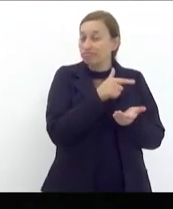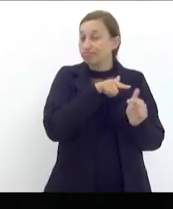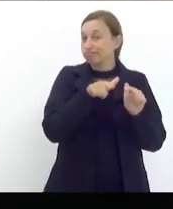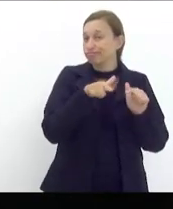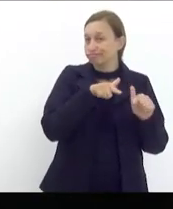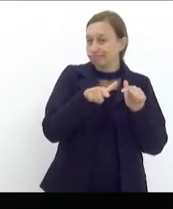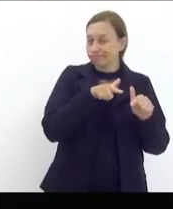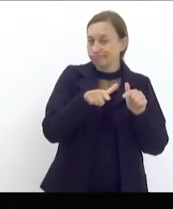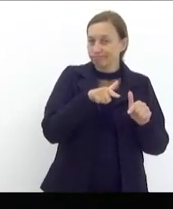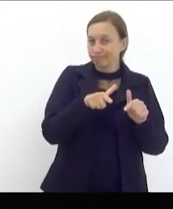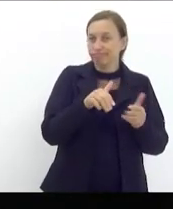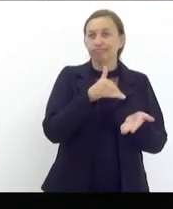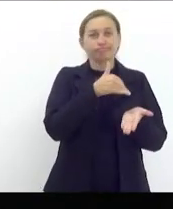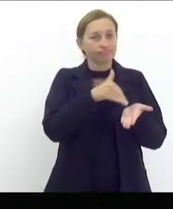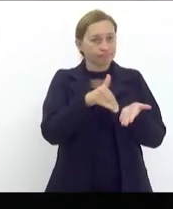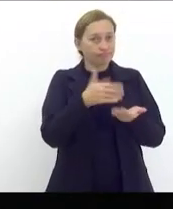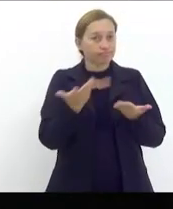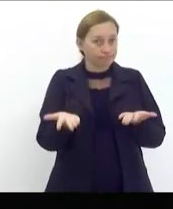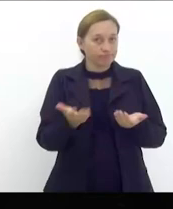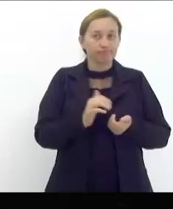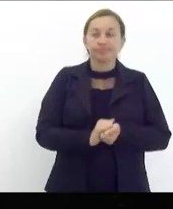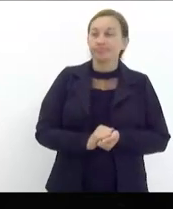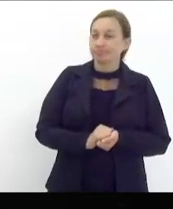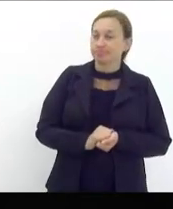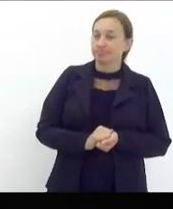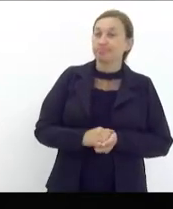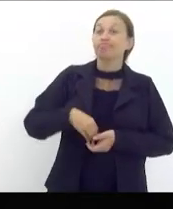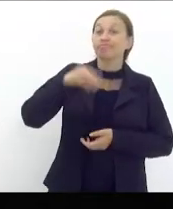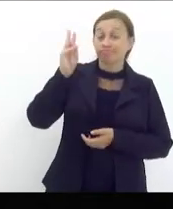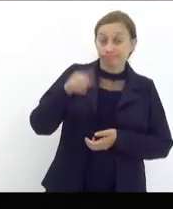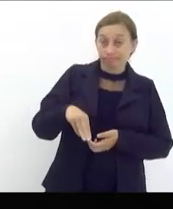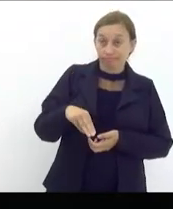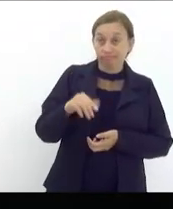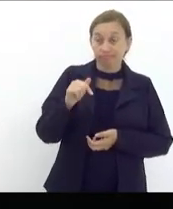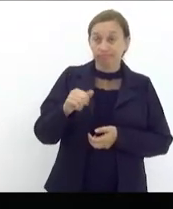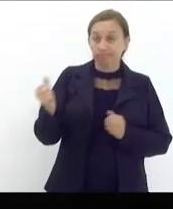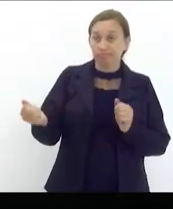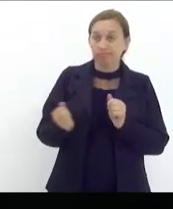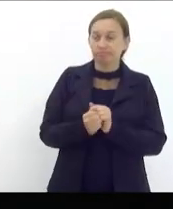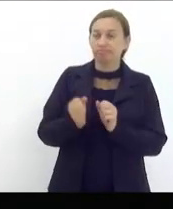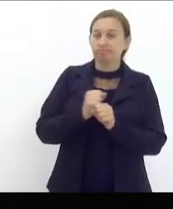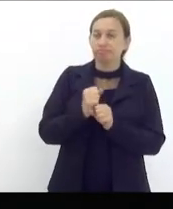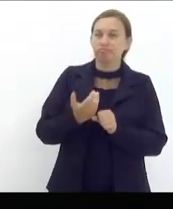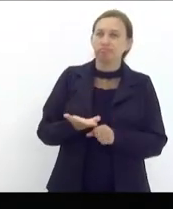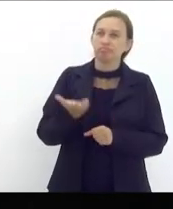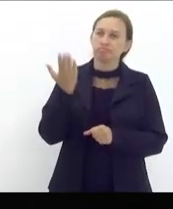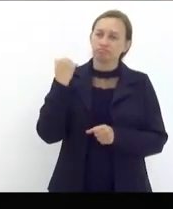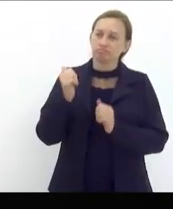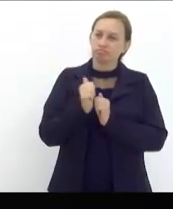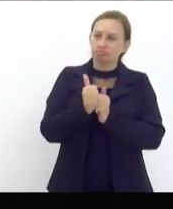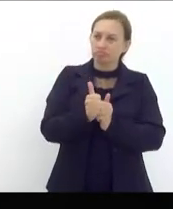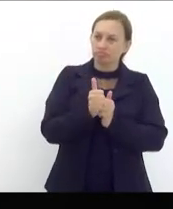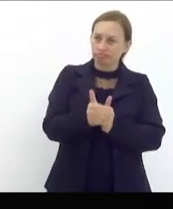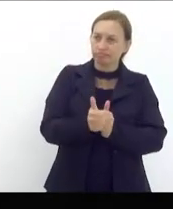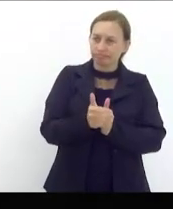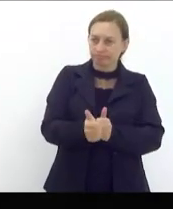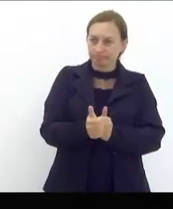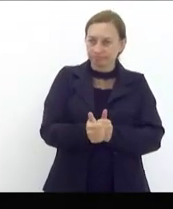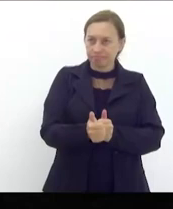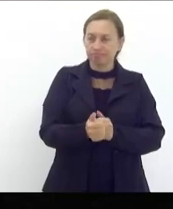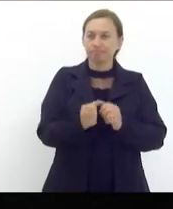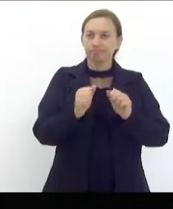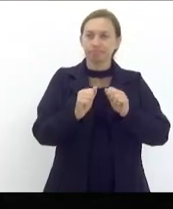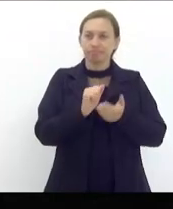pleno dessa secretaria quem esteve aqui conosco no ano passado e acompanhou as atividades da Assembleia